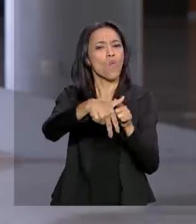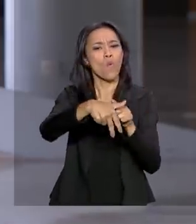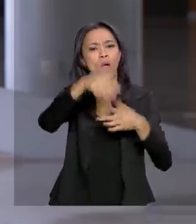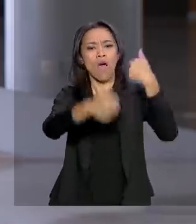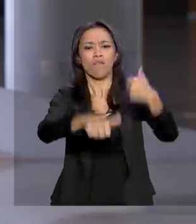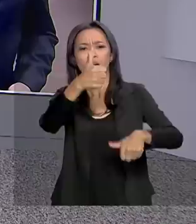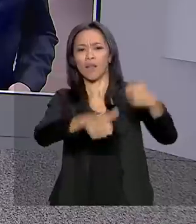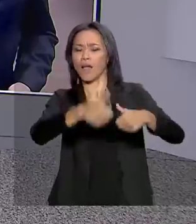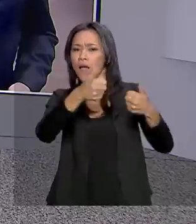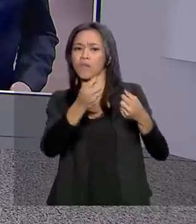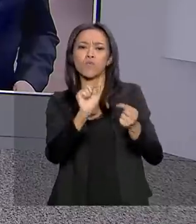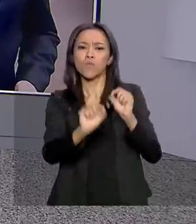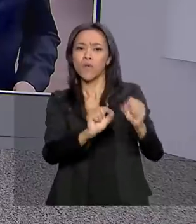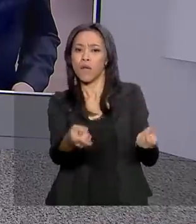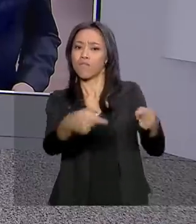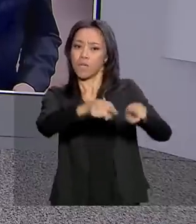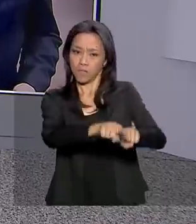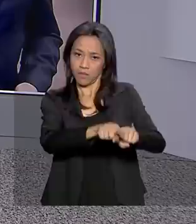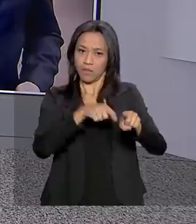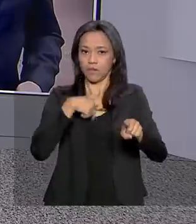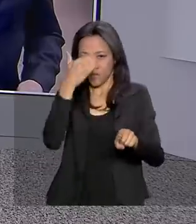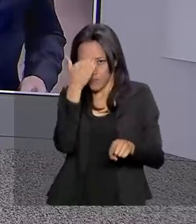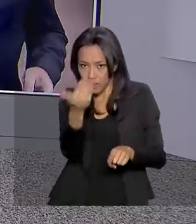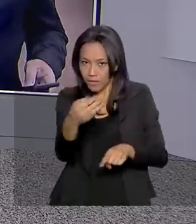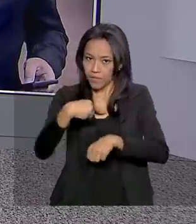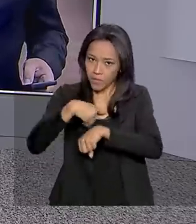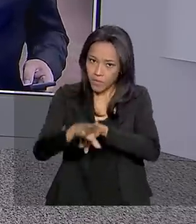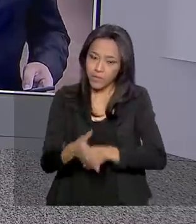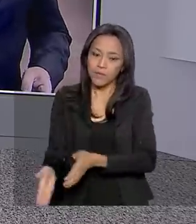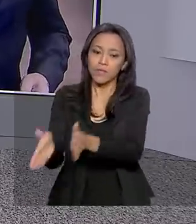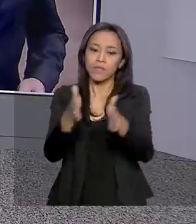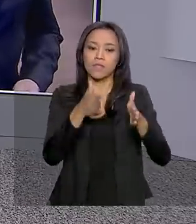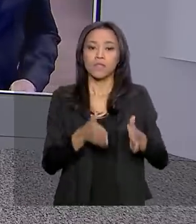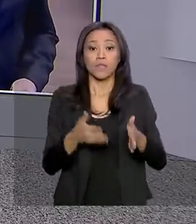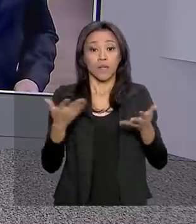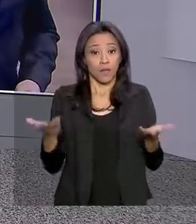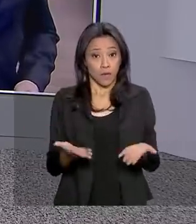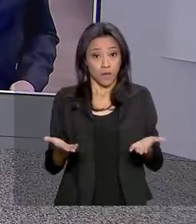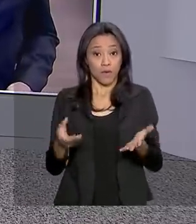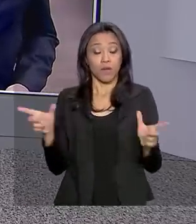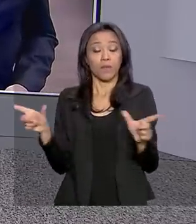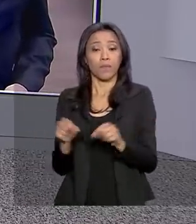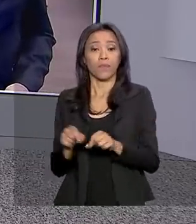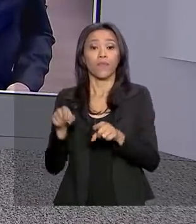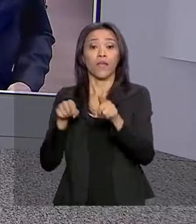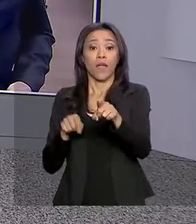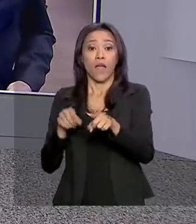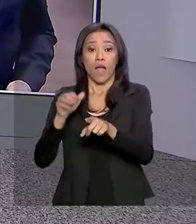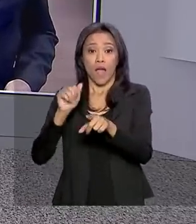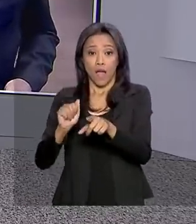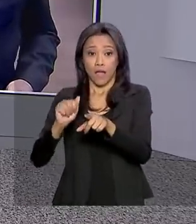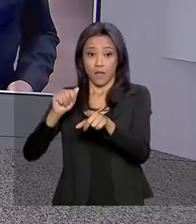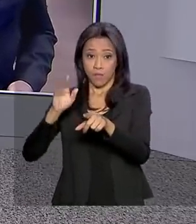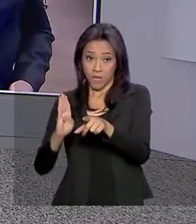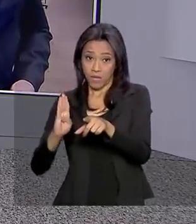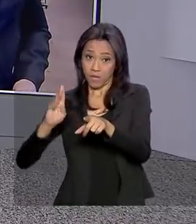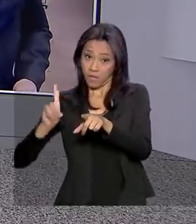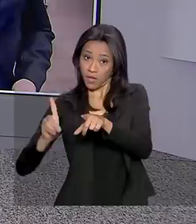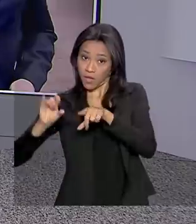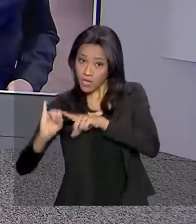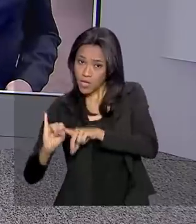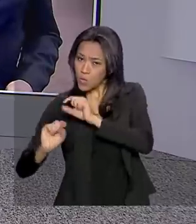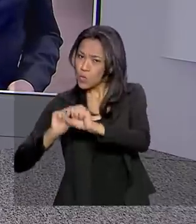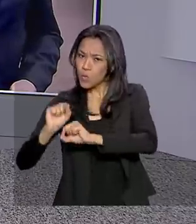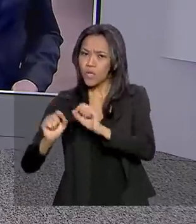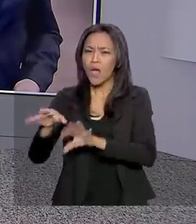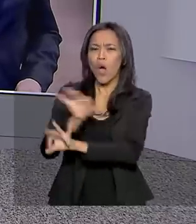Renata, volto com você. Obrigada, Selma, pelas suas informações. E olha, a Agência Brasileira de Desenvolvimento Industrial está promovendo em São Paulo um